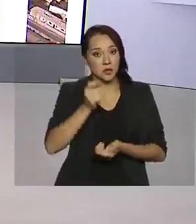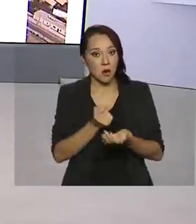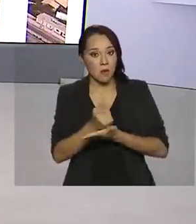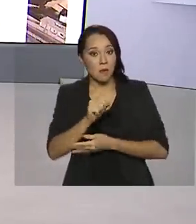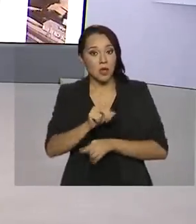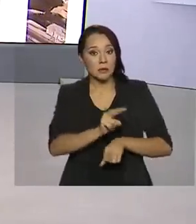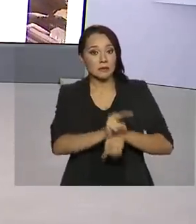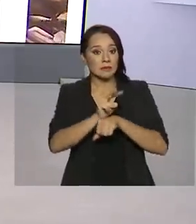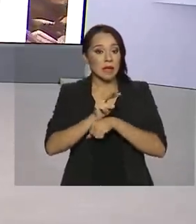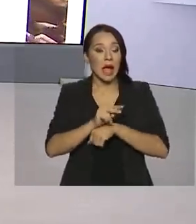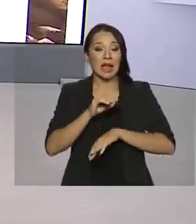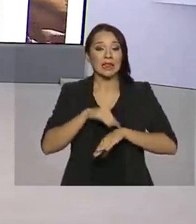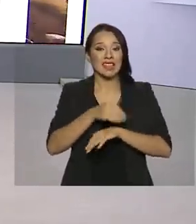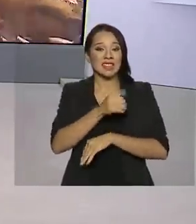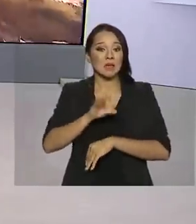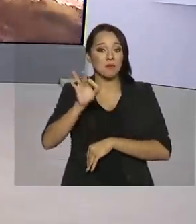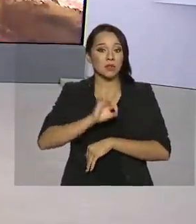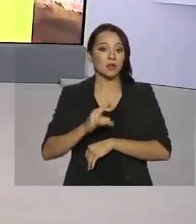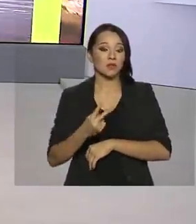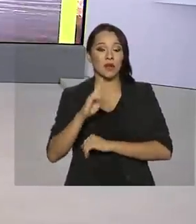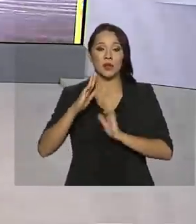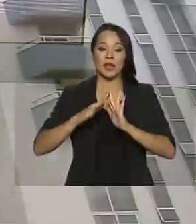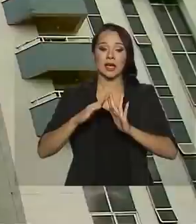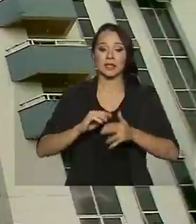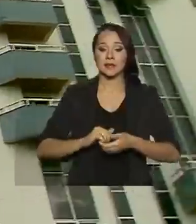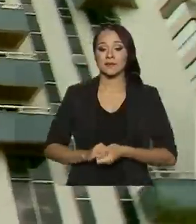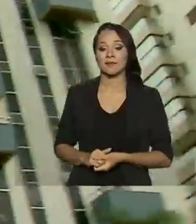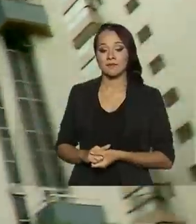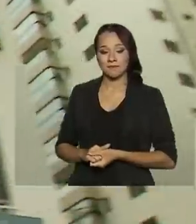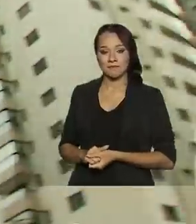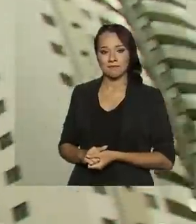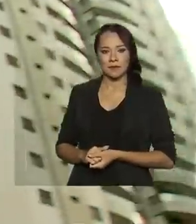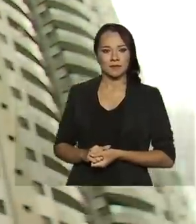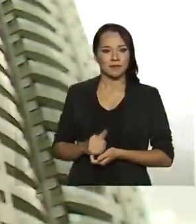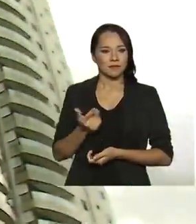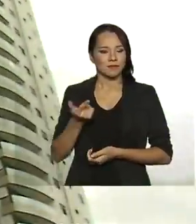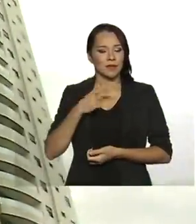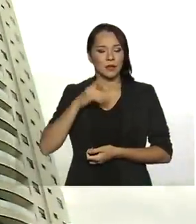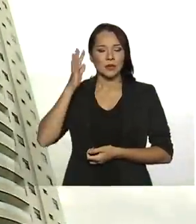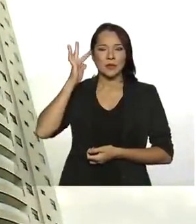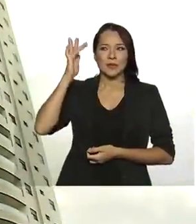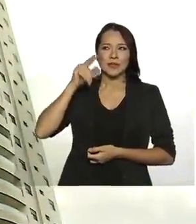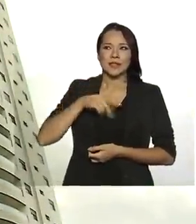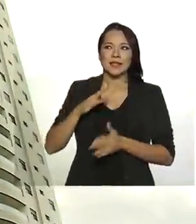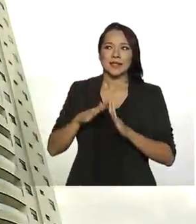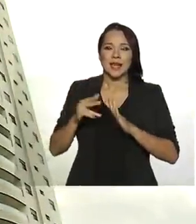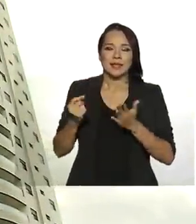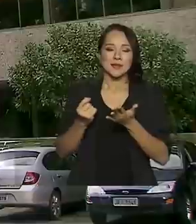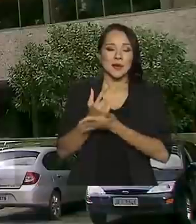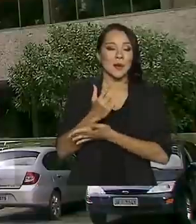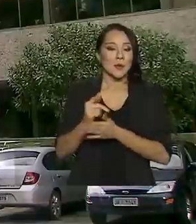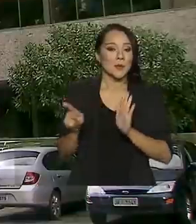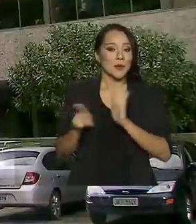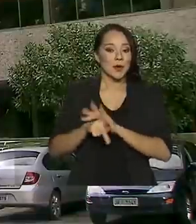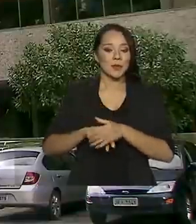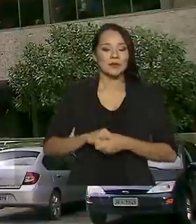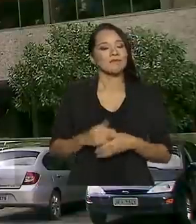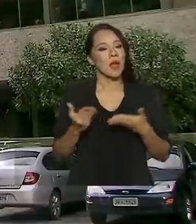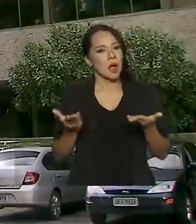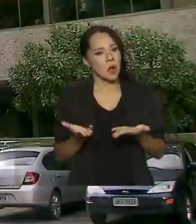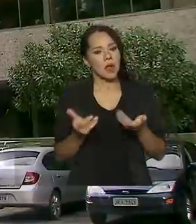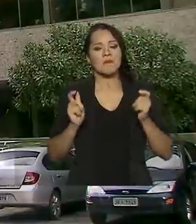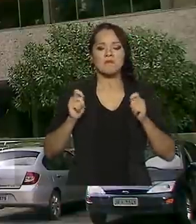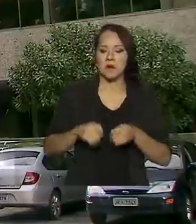podem financiar até 100% do valor do imóvel. Quem nunca teve um sonho da casa própria? Isso agora